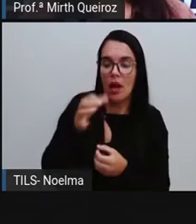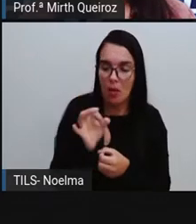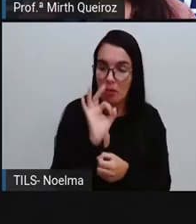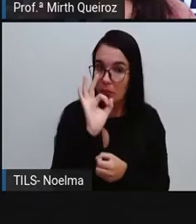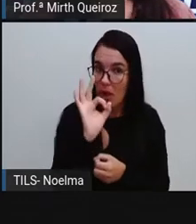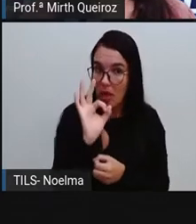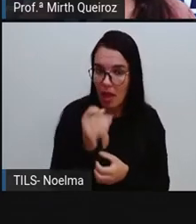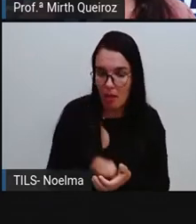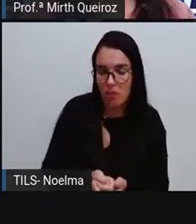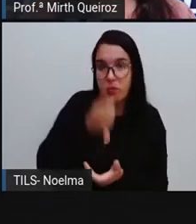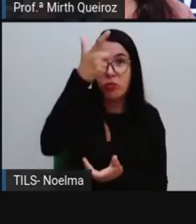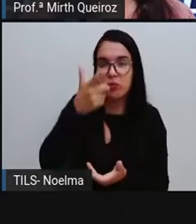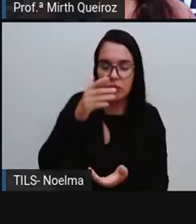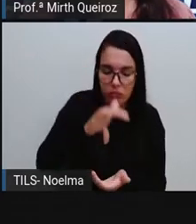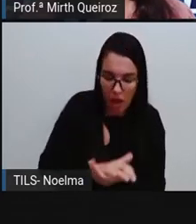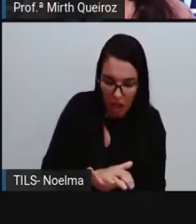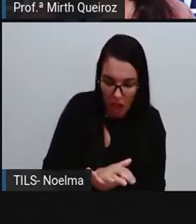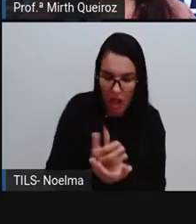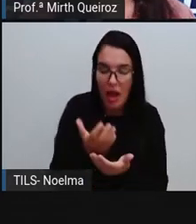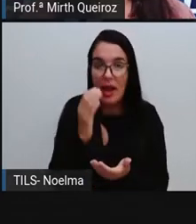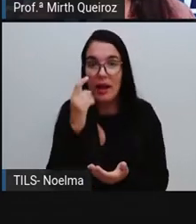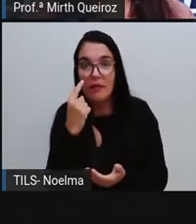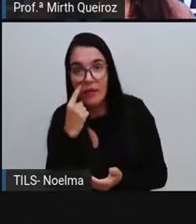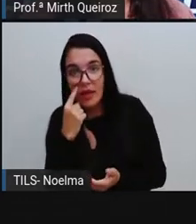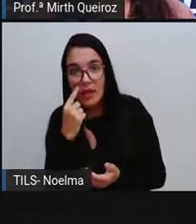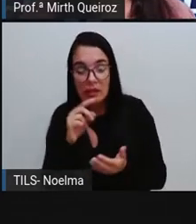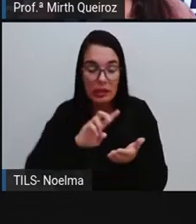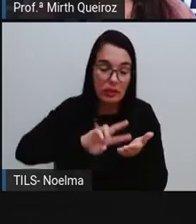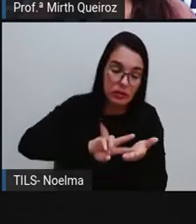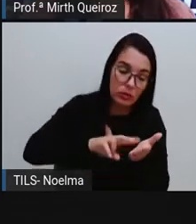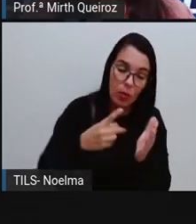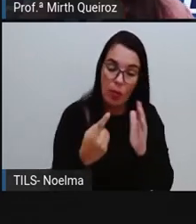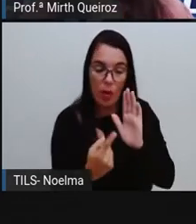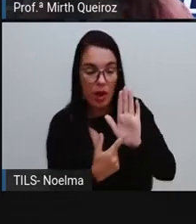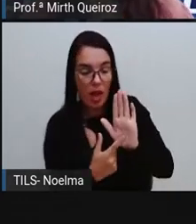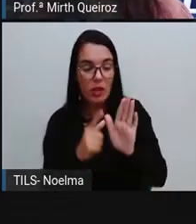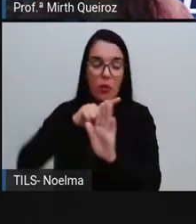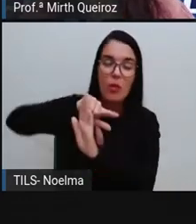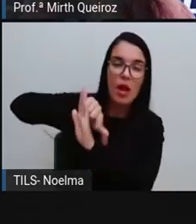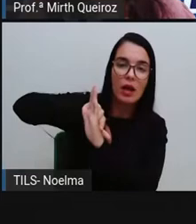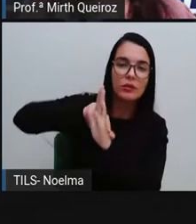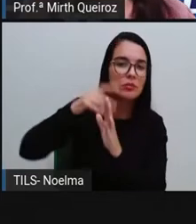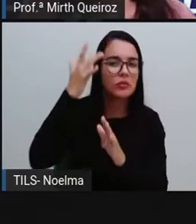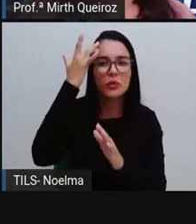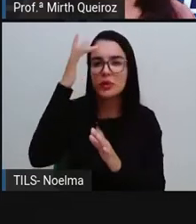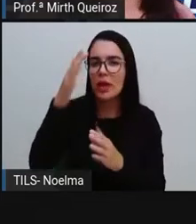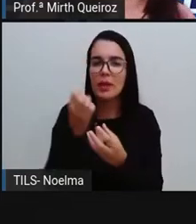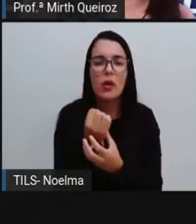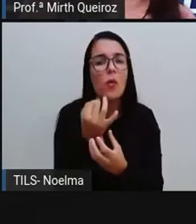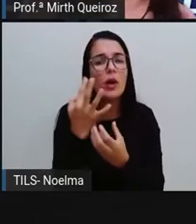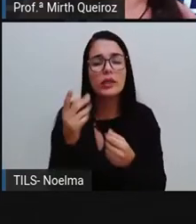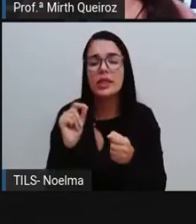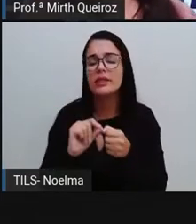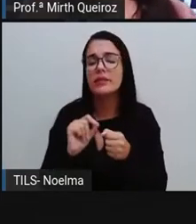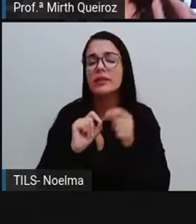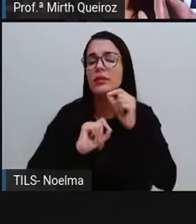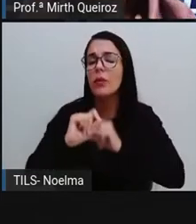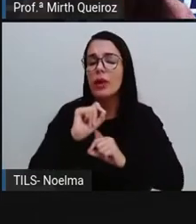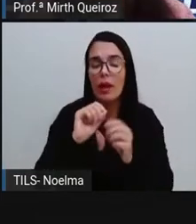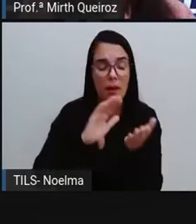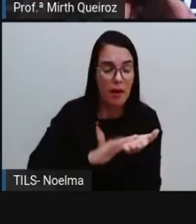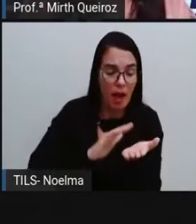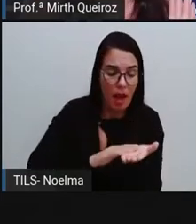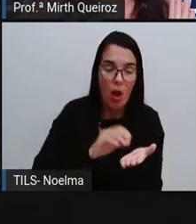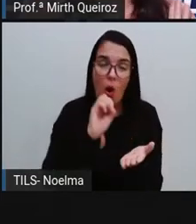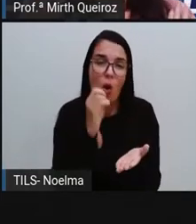gente pode fazer repetidas vezes, não tem como a gente dizer quantas vezes vai sair cara, quantas vezes vai sair coroa, ou se sai